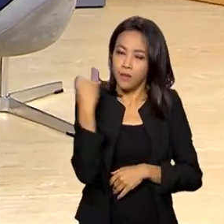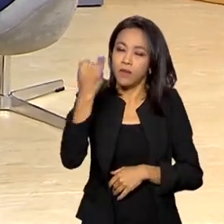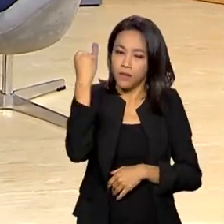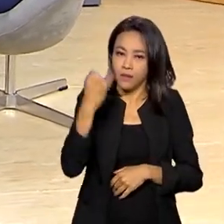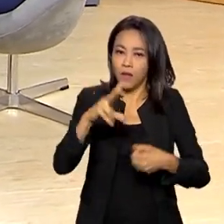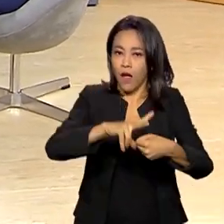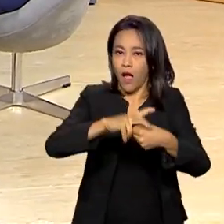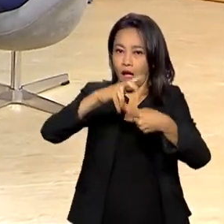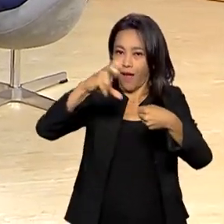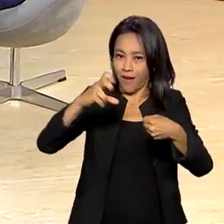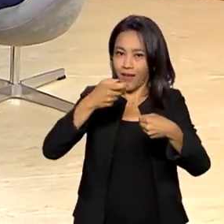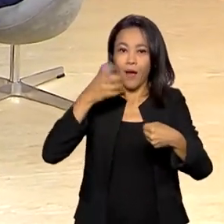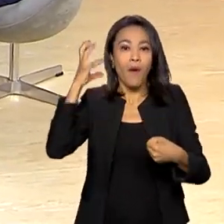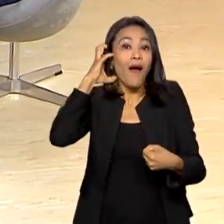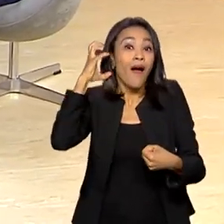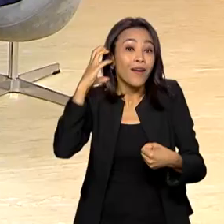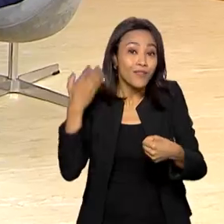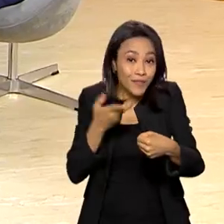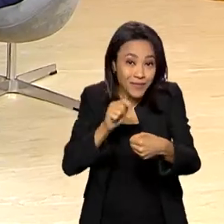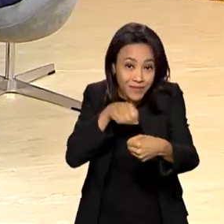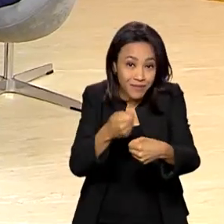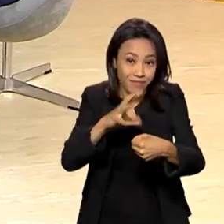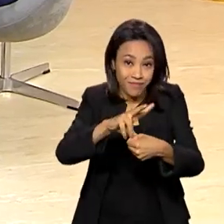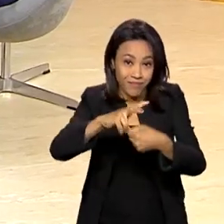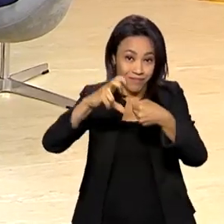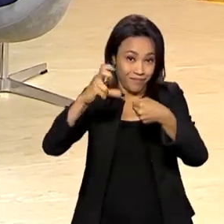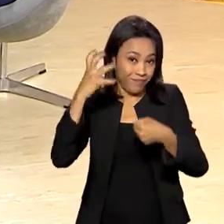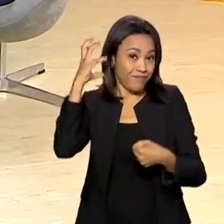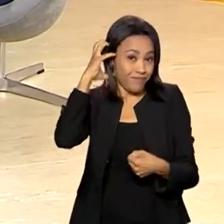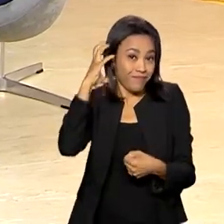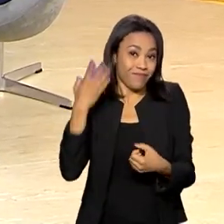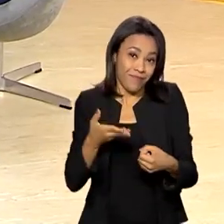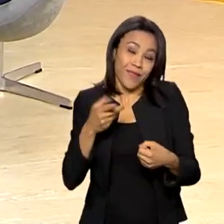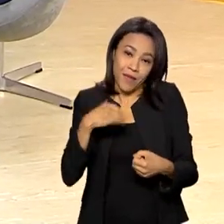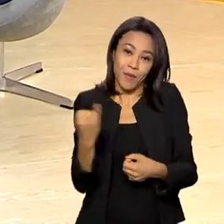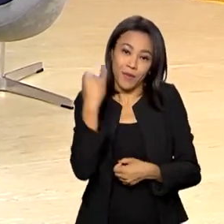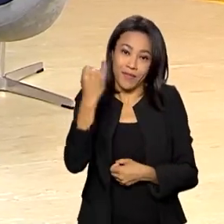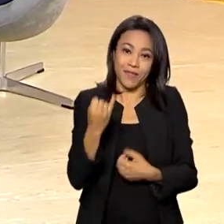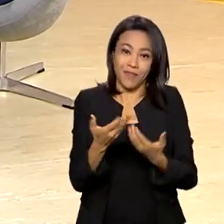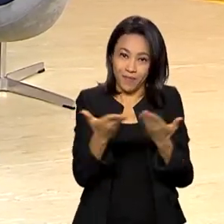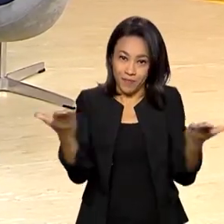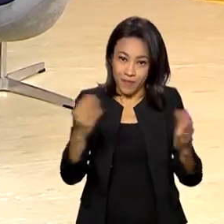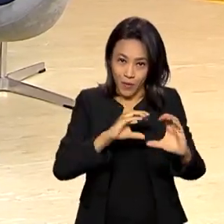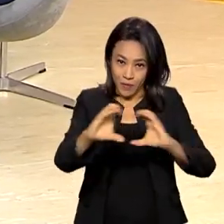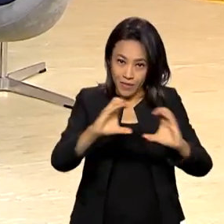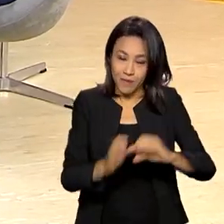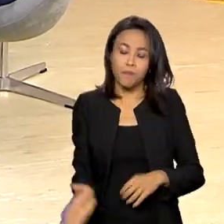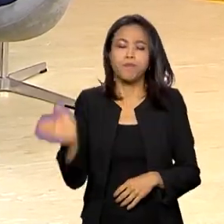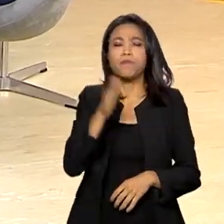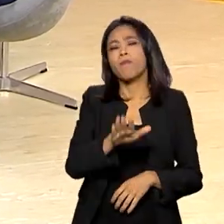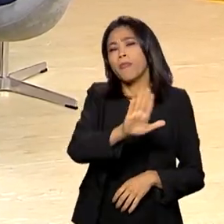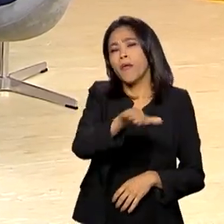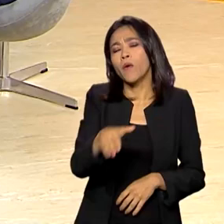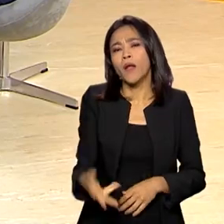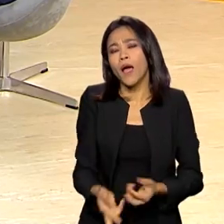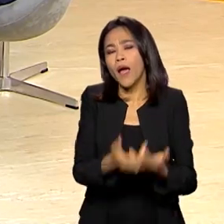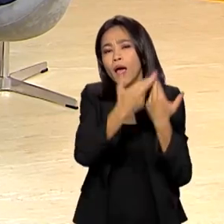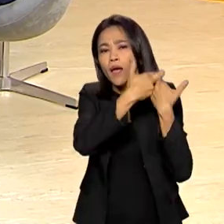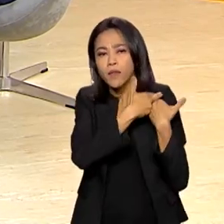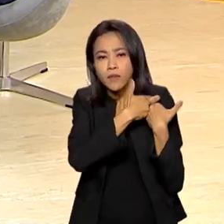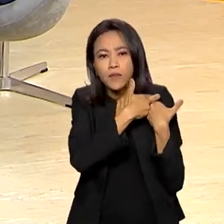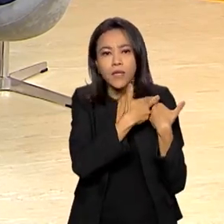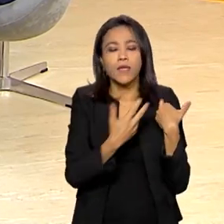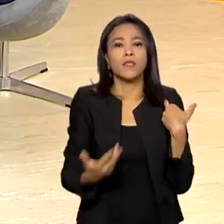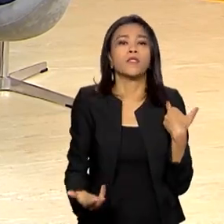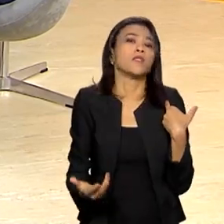do Brasil. Então, esse é o rádio prestando mais um serviço importante para a comunicação pública. Agora, o papel do Estado em relação